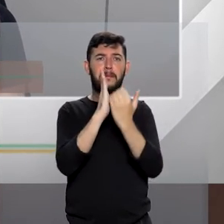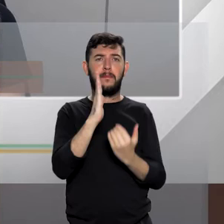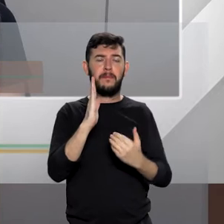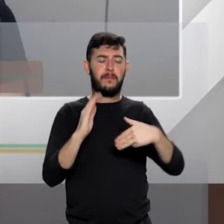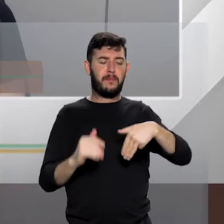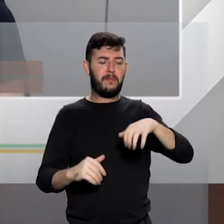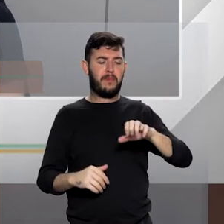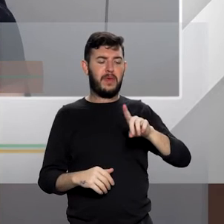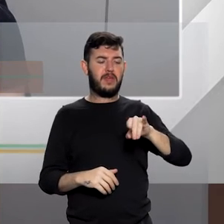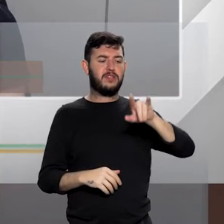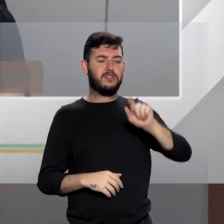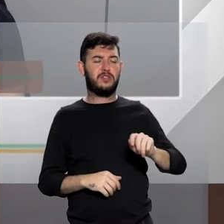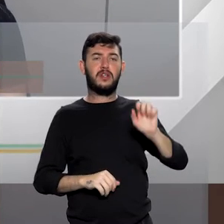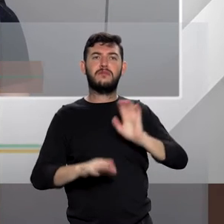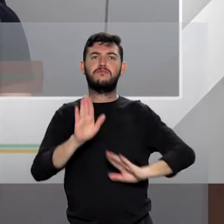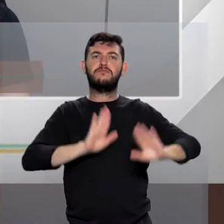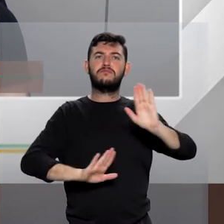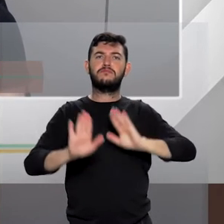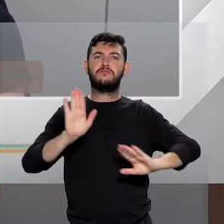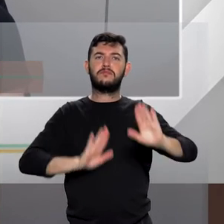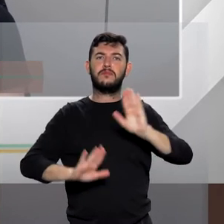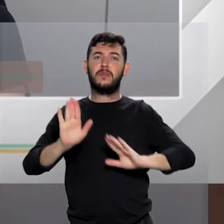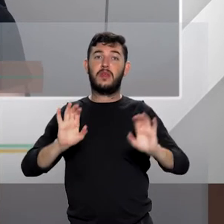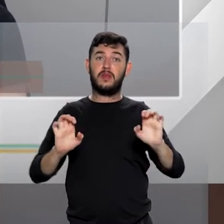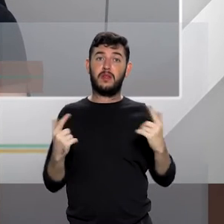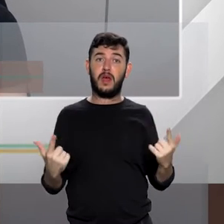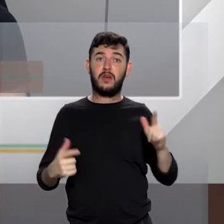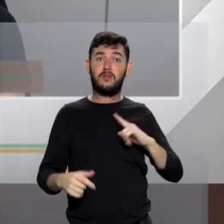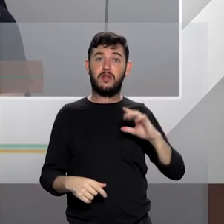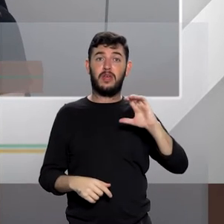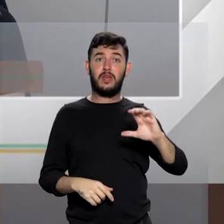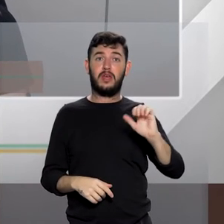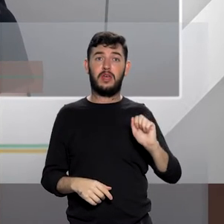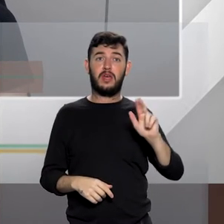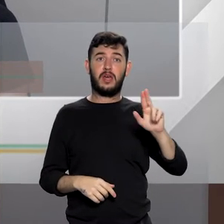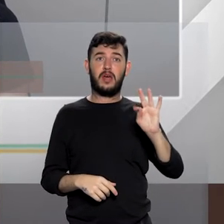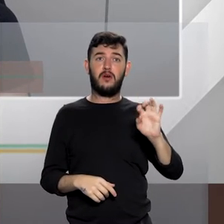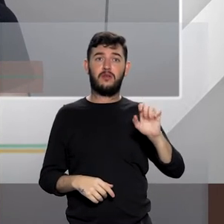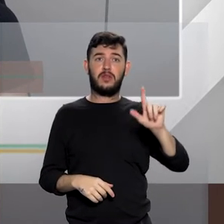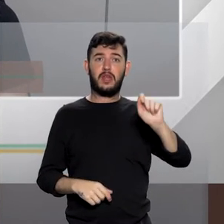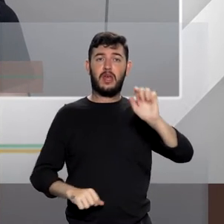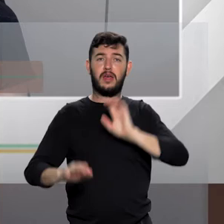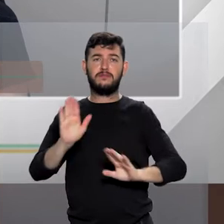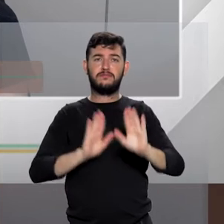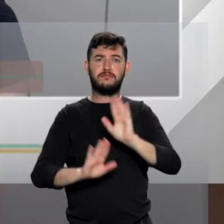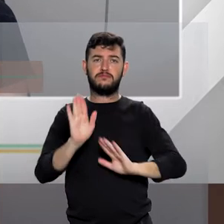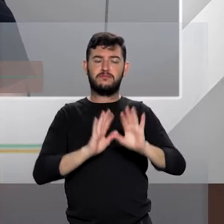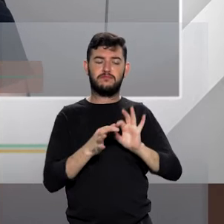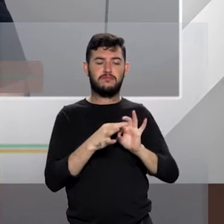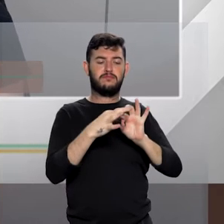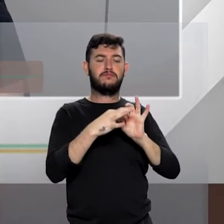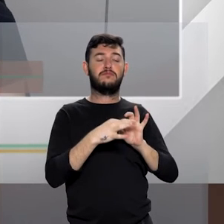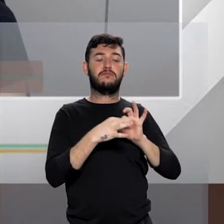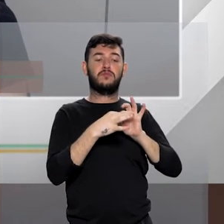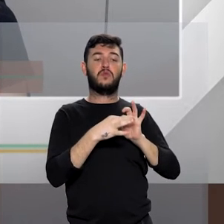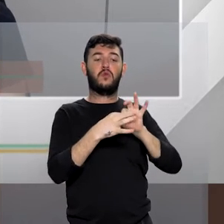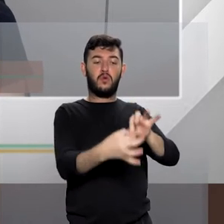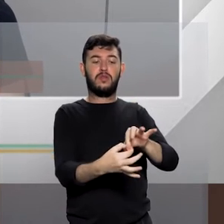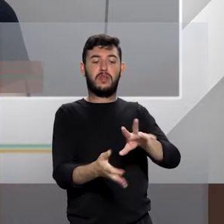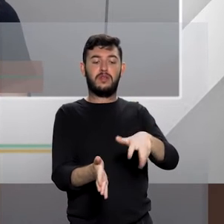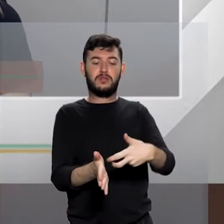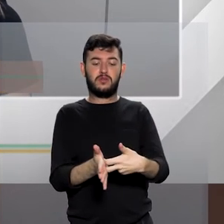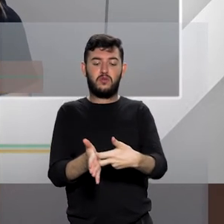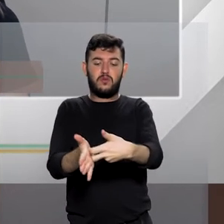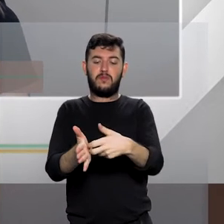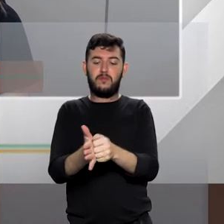acautelatórias, sim, e nós temos aí as cautelas que podem ser também as cautelas dentro do ambiente mais penal em relação a esse